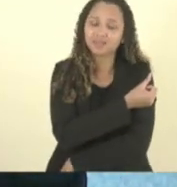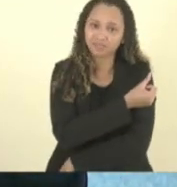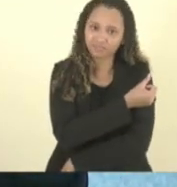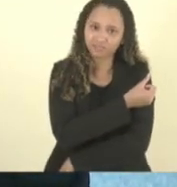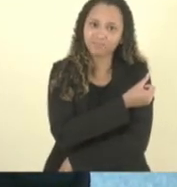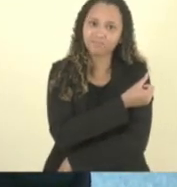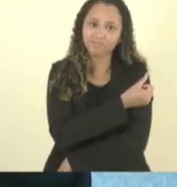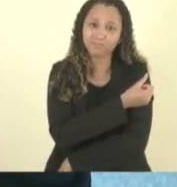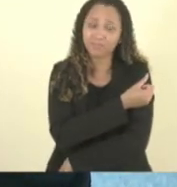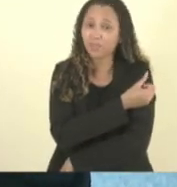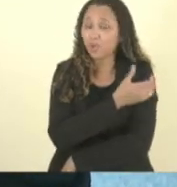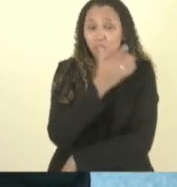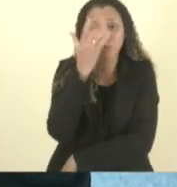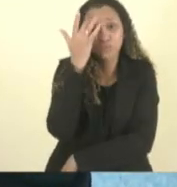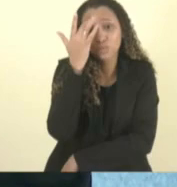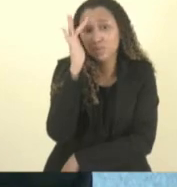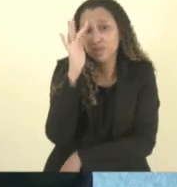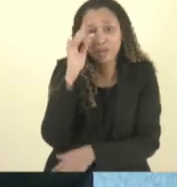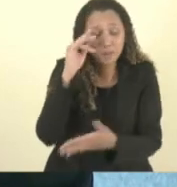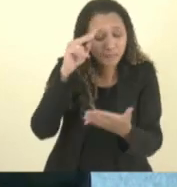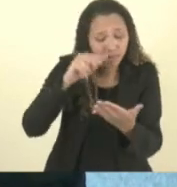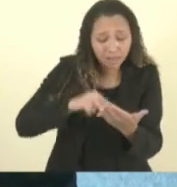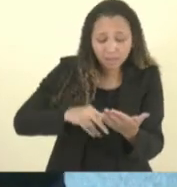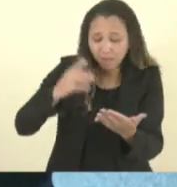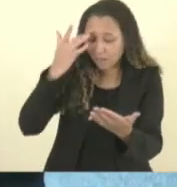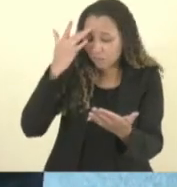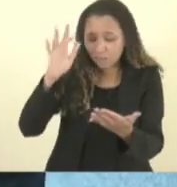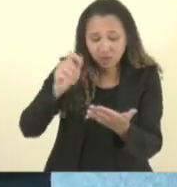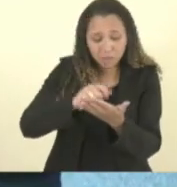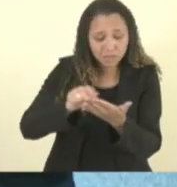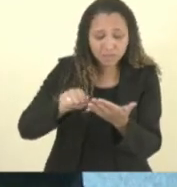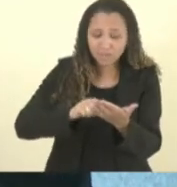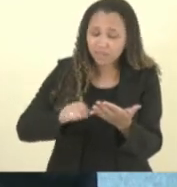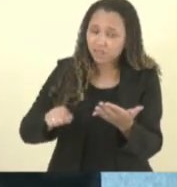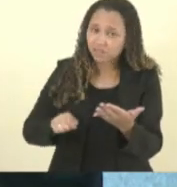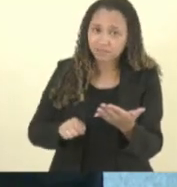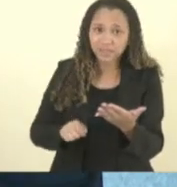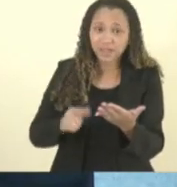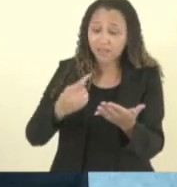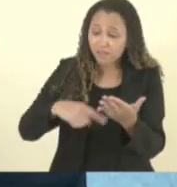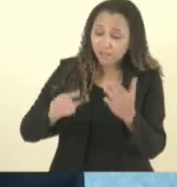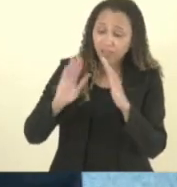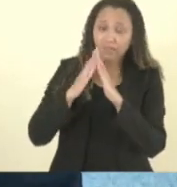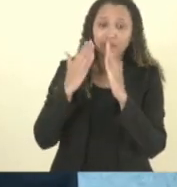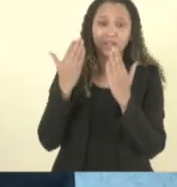ele não sabe ler não sabe escrever ele tá indo pra escola